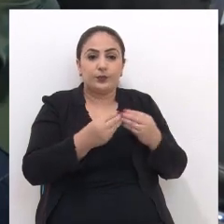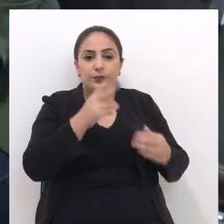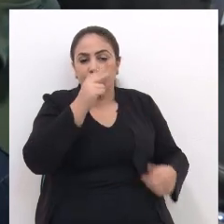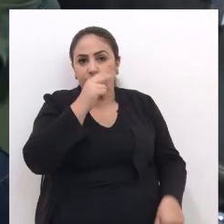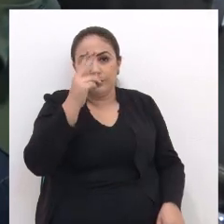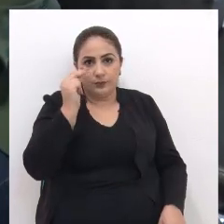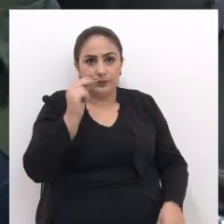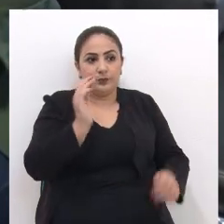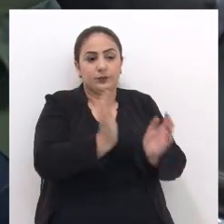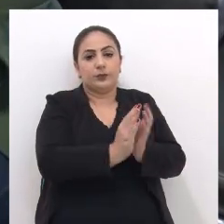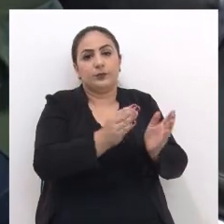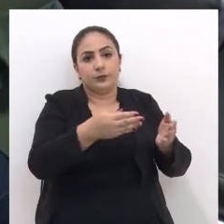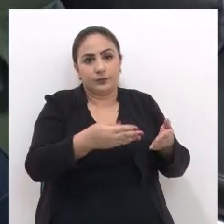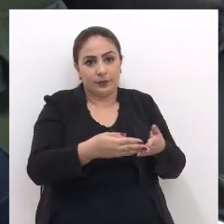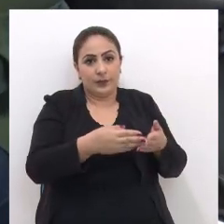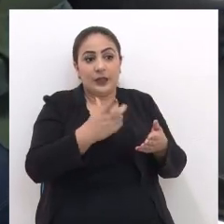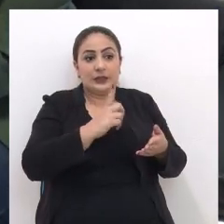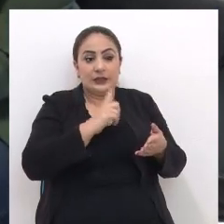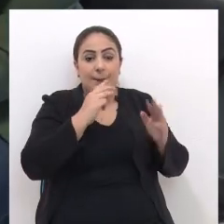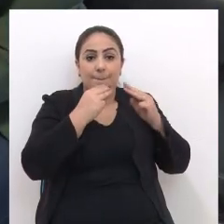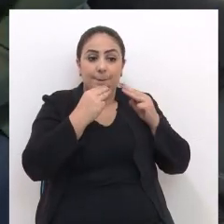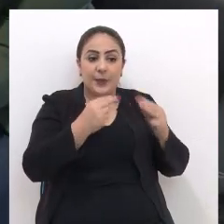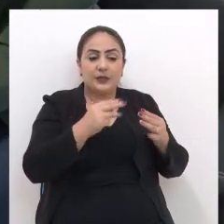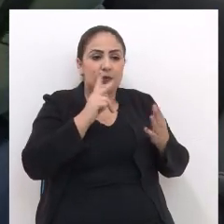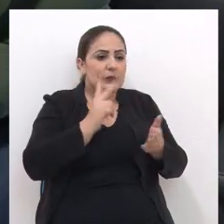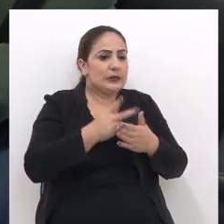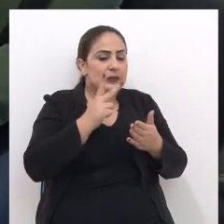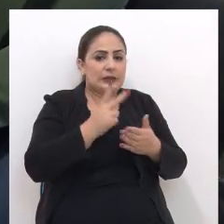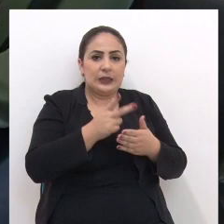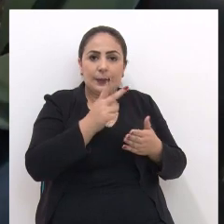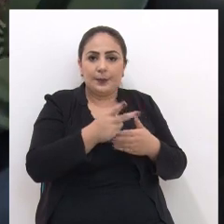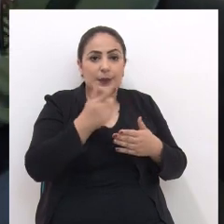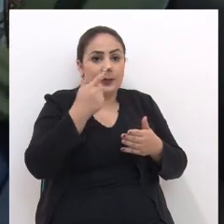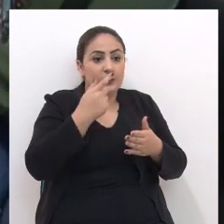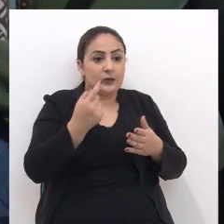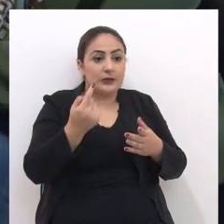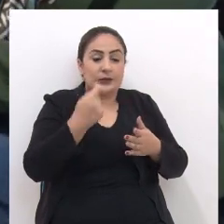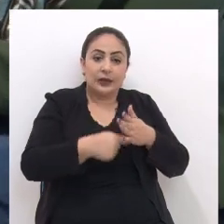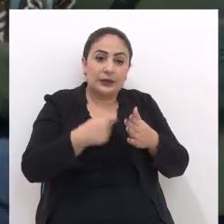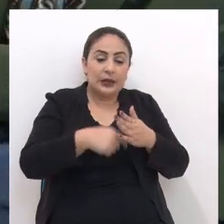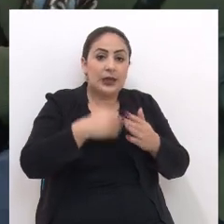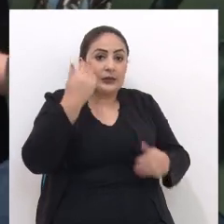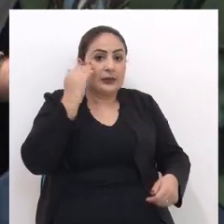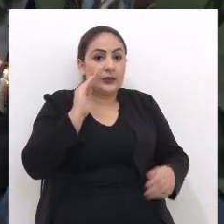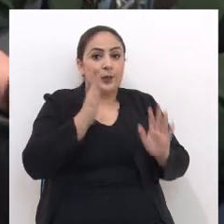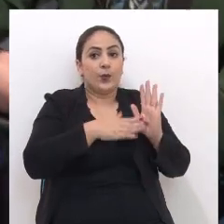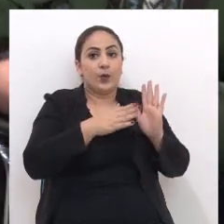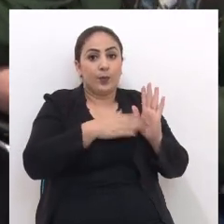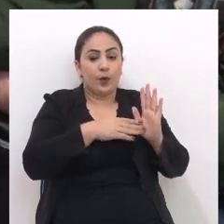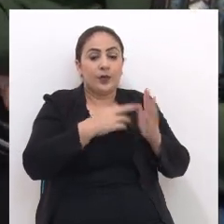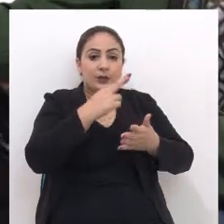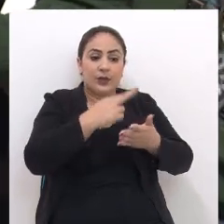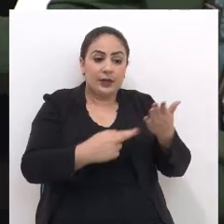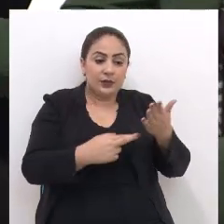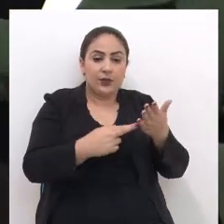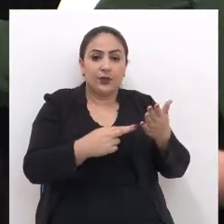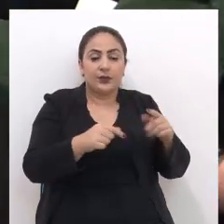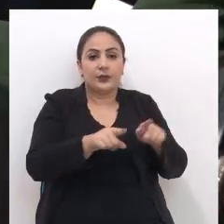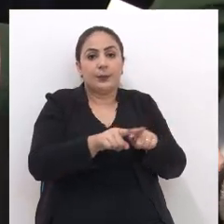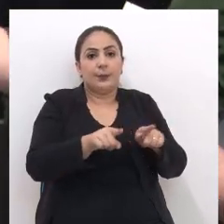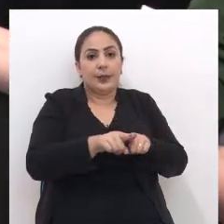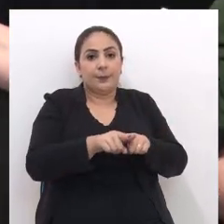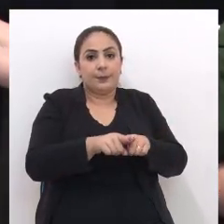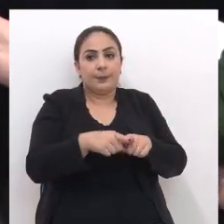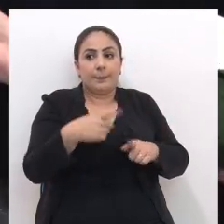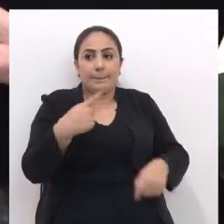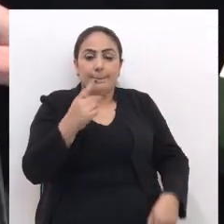executivo A comissão Ela tem a tarefa De sempre procurar Entender essas propostas Emitir os seus pareceres